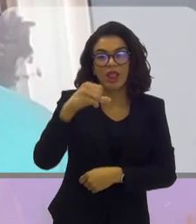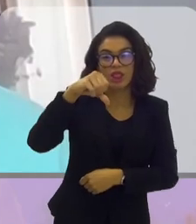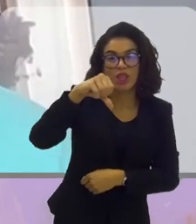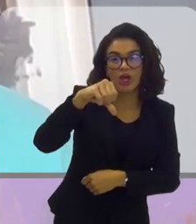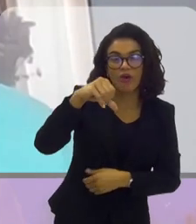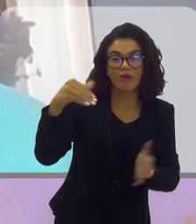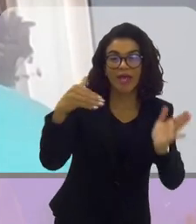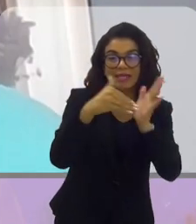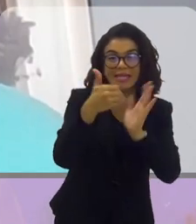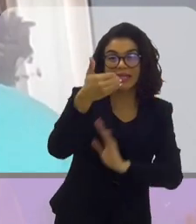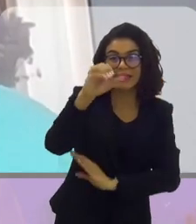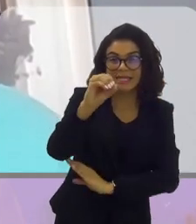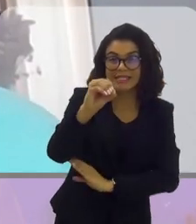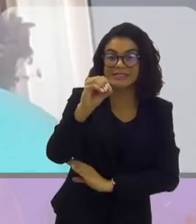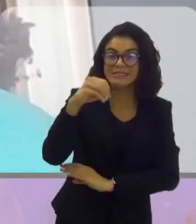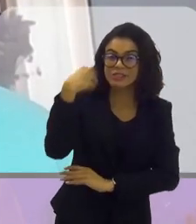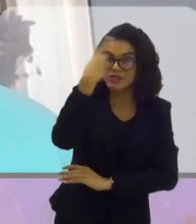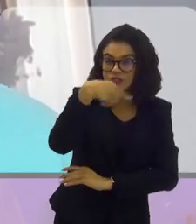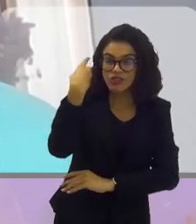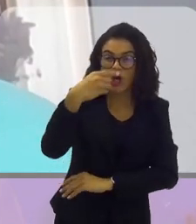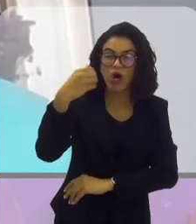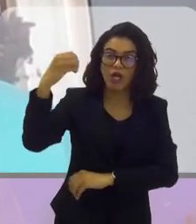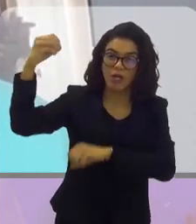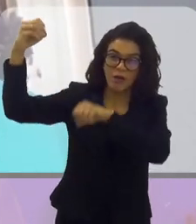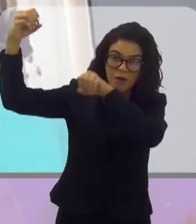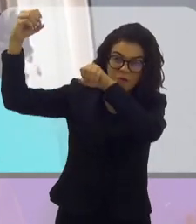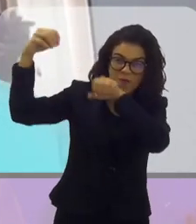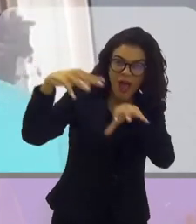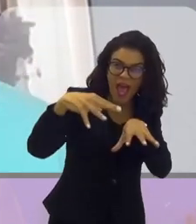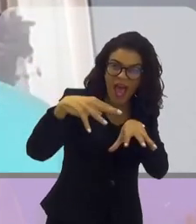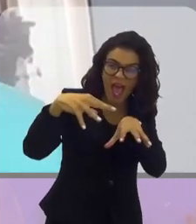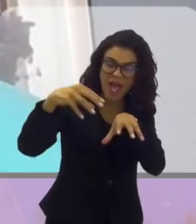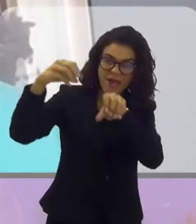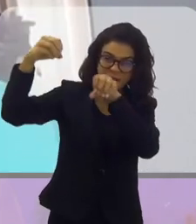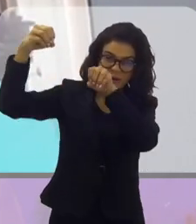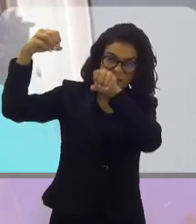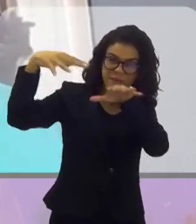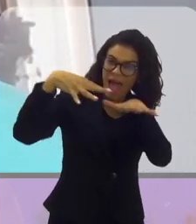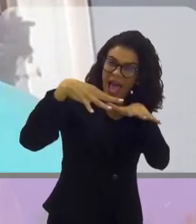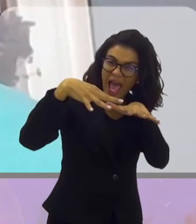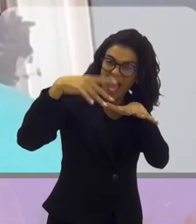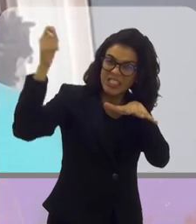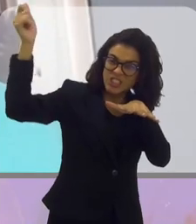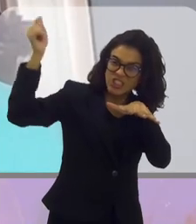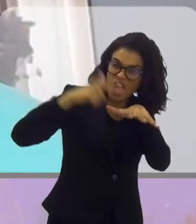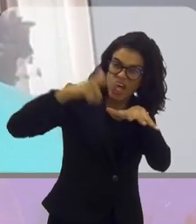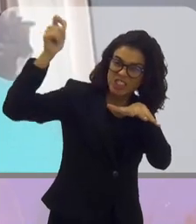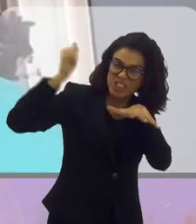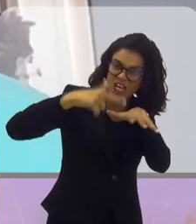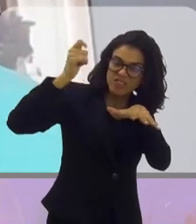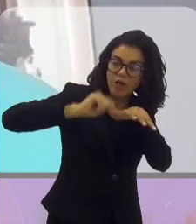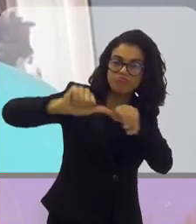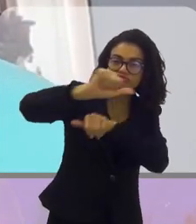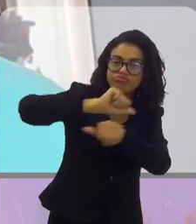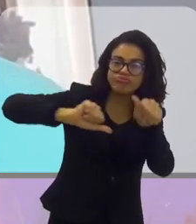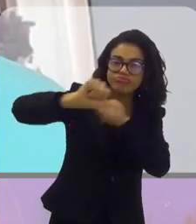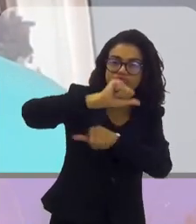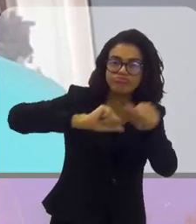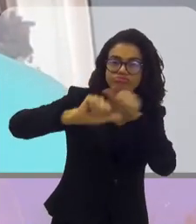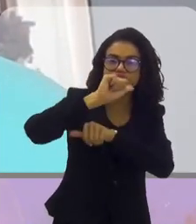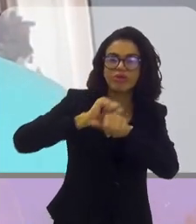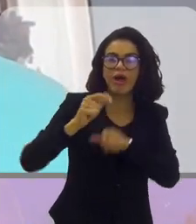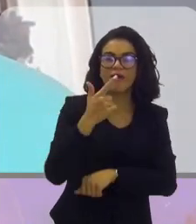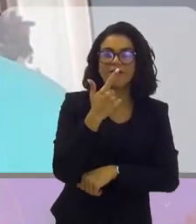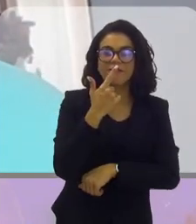a dez horas de luz direta para fotossintetizar e produzir massa verde